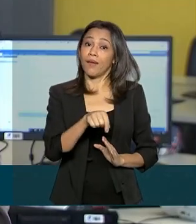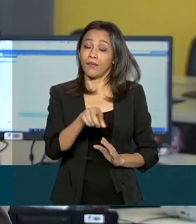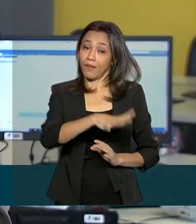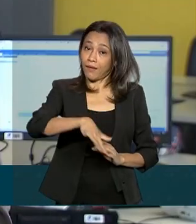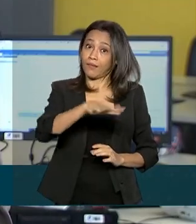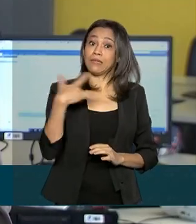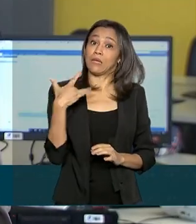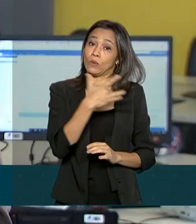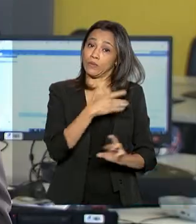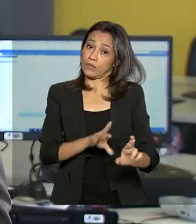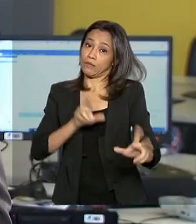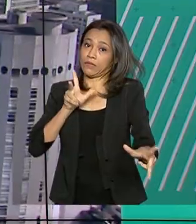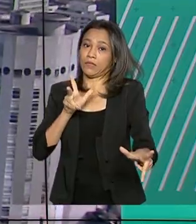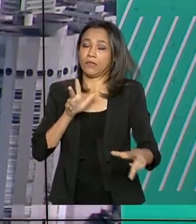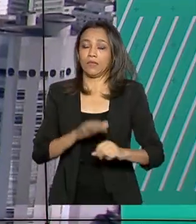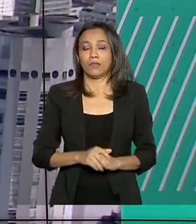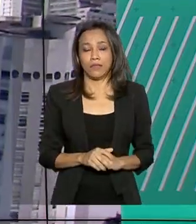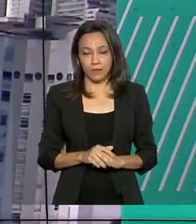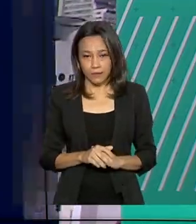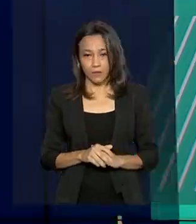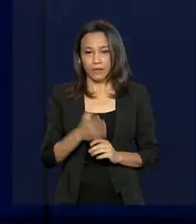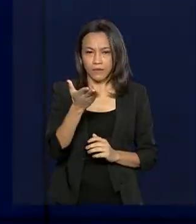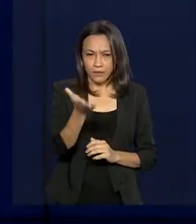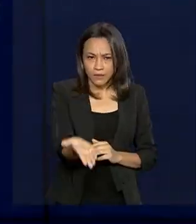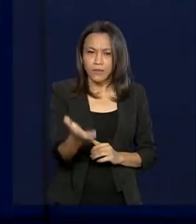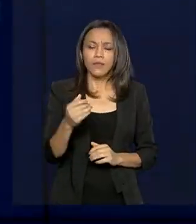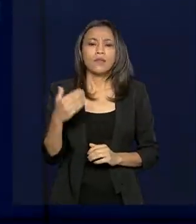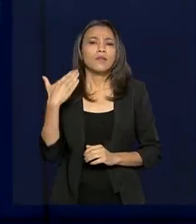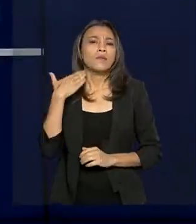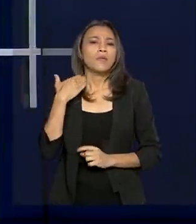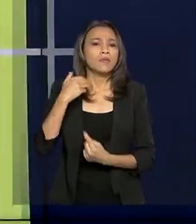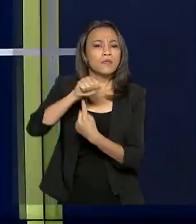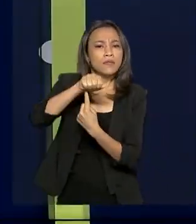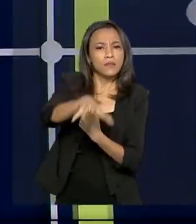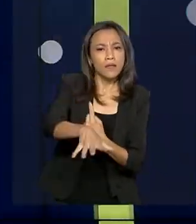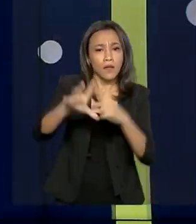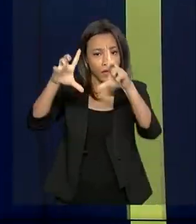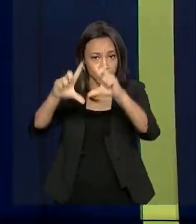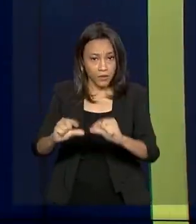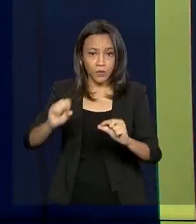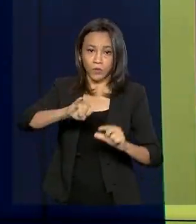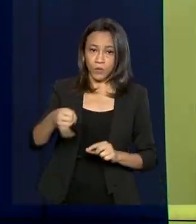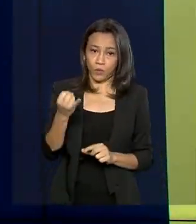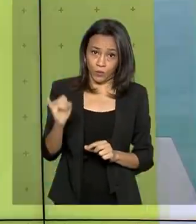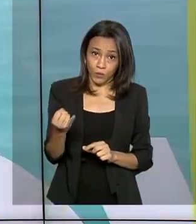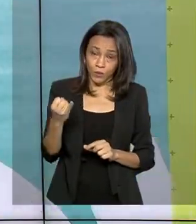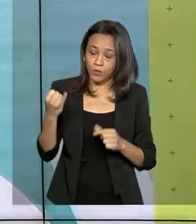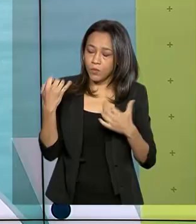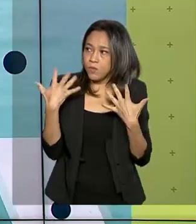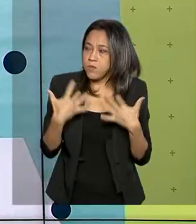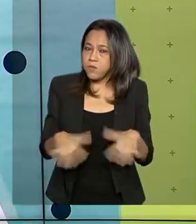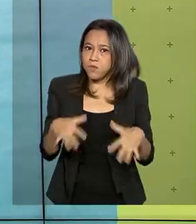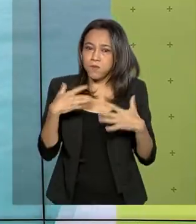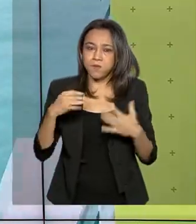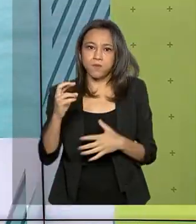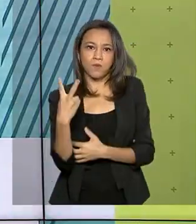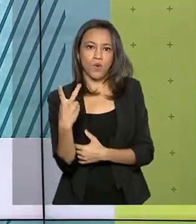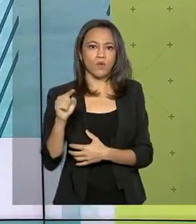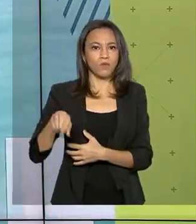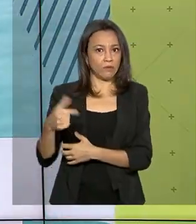Almeida, para o governo agora. O Banco Central reduziu a taxa de juros para o menor patamar da história, 2